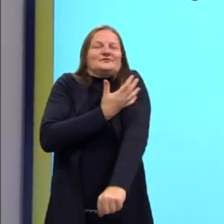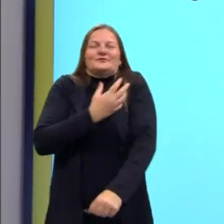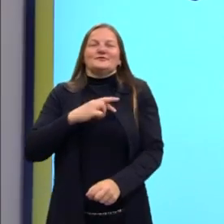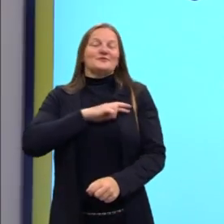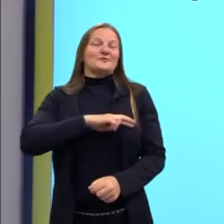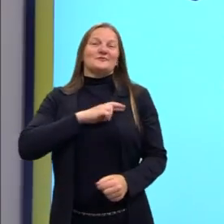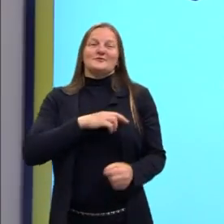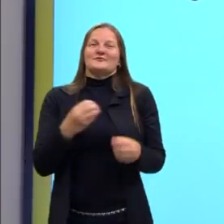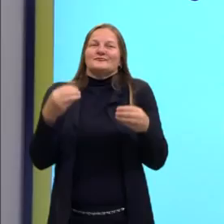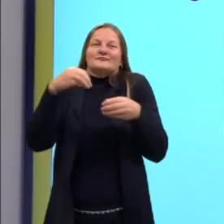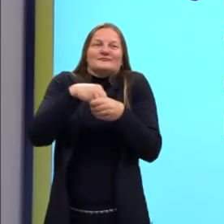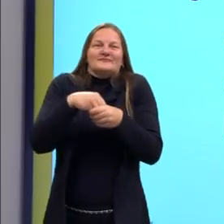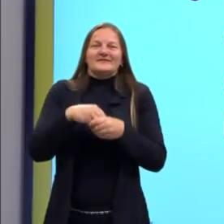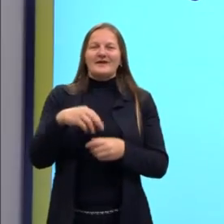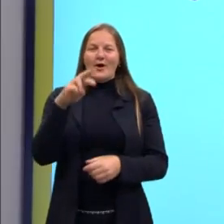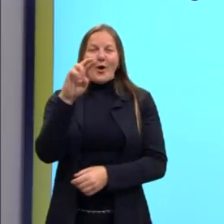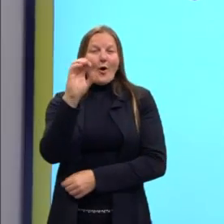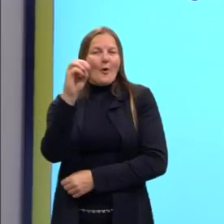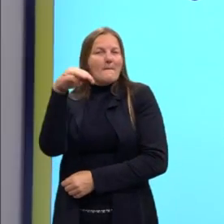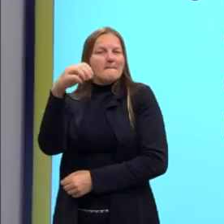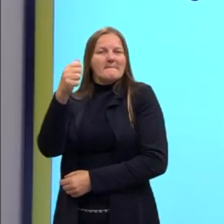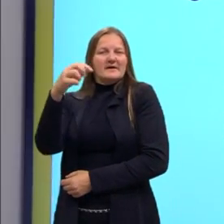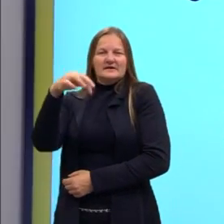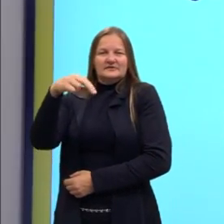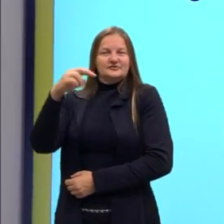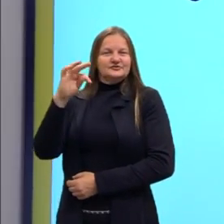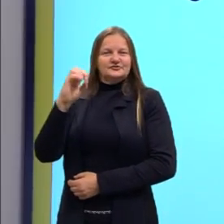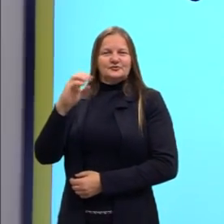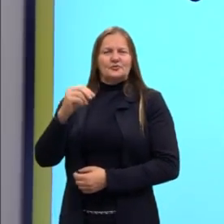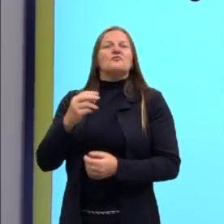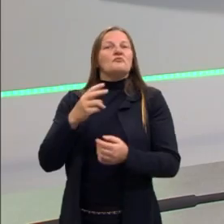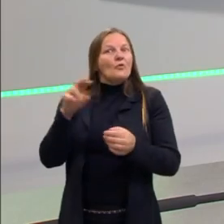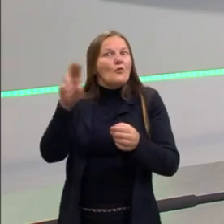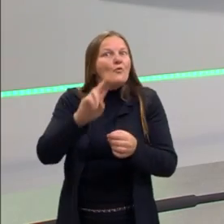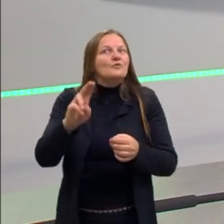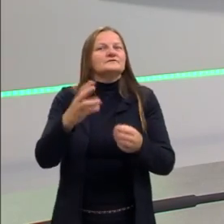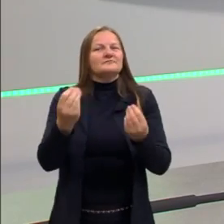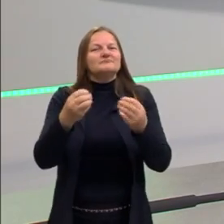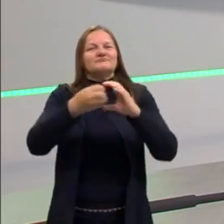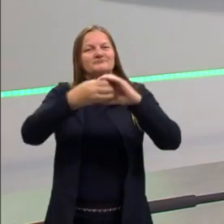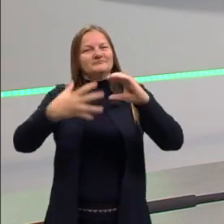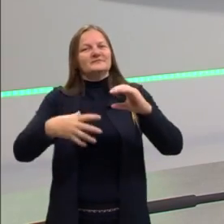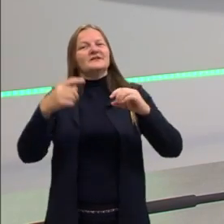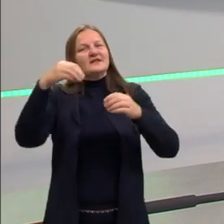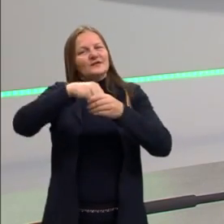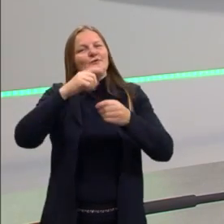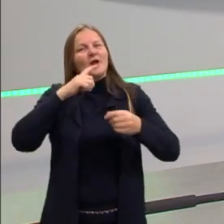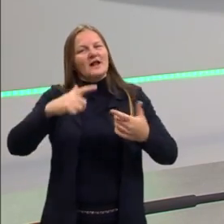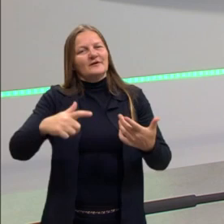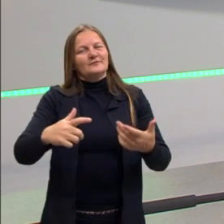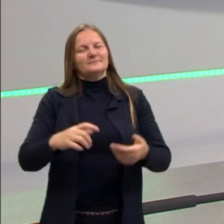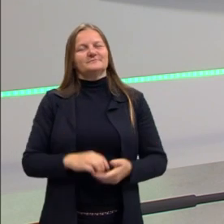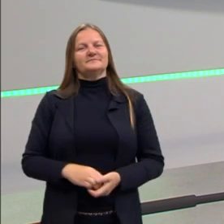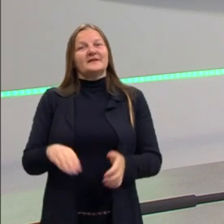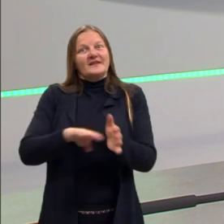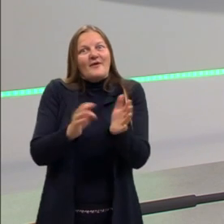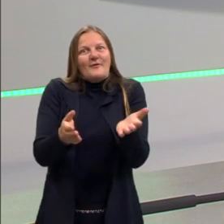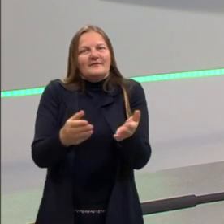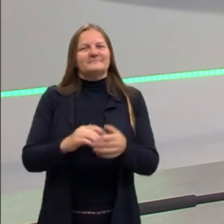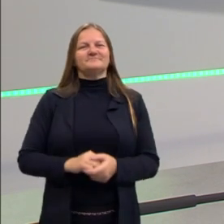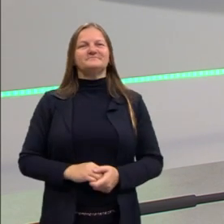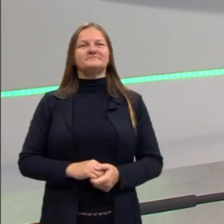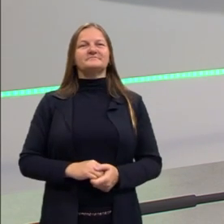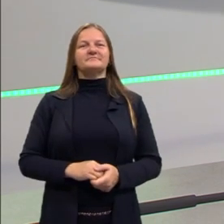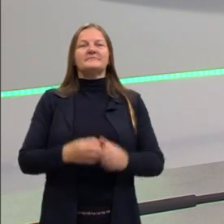tanto que utilizamos a palavra romântico em toda a sua característica até hoje. Então,